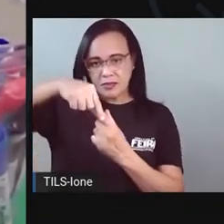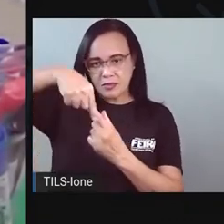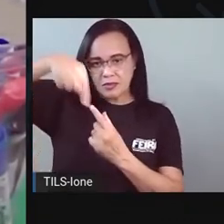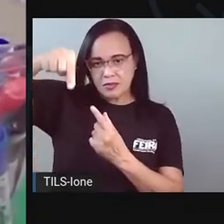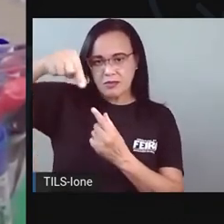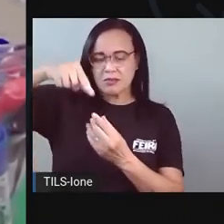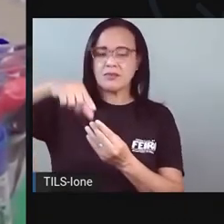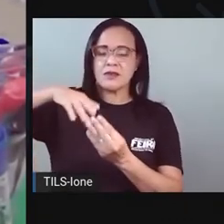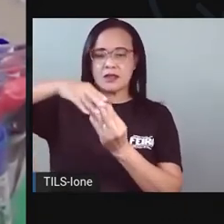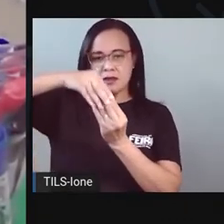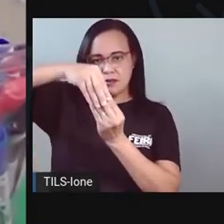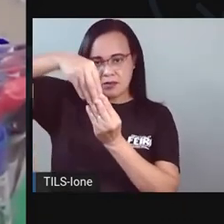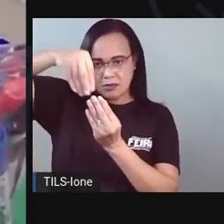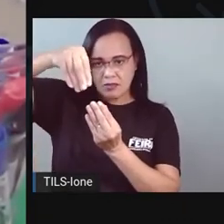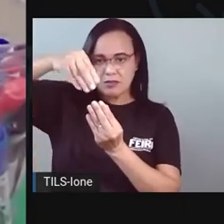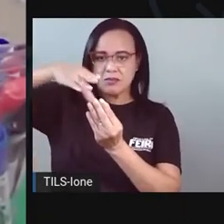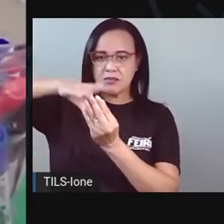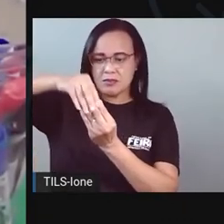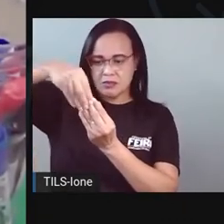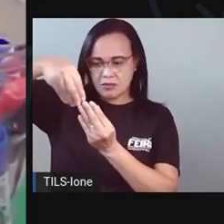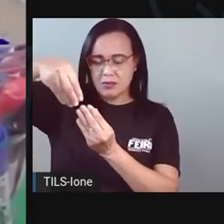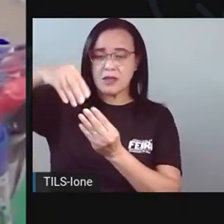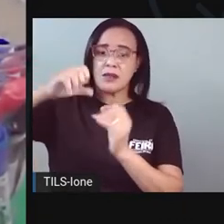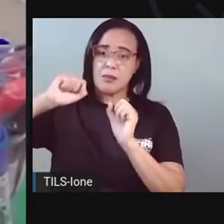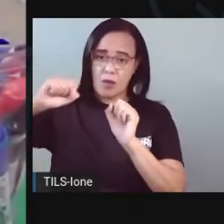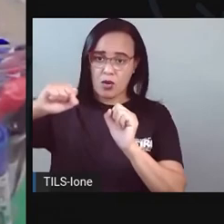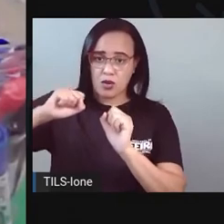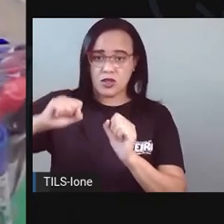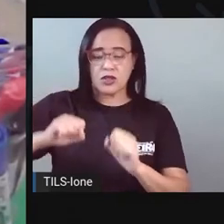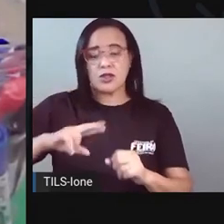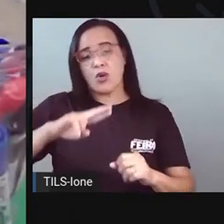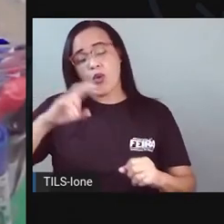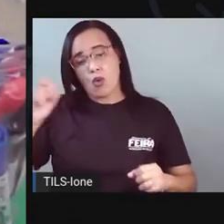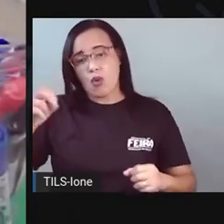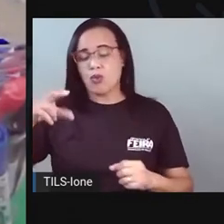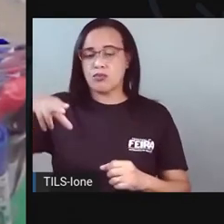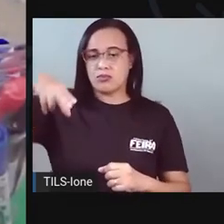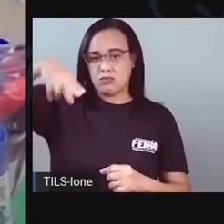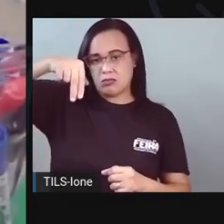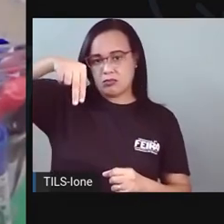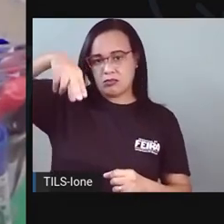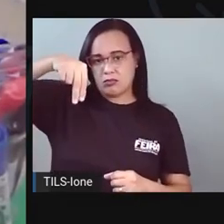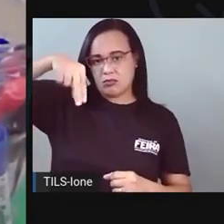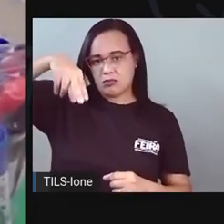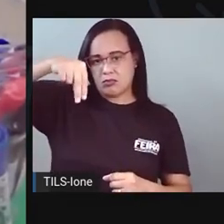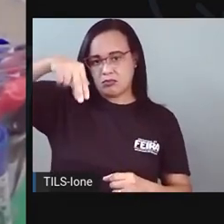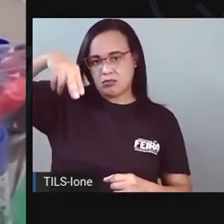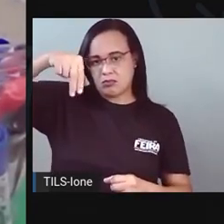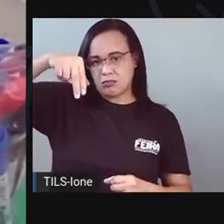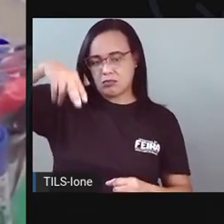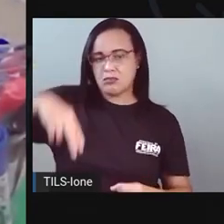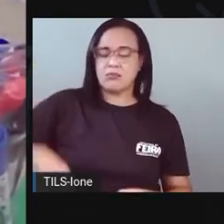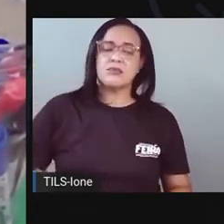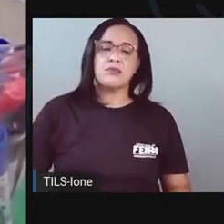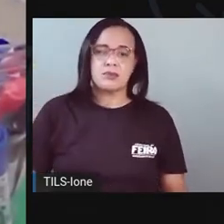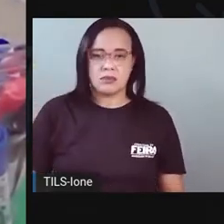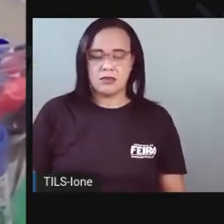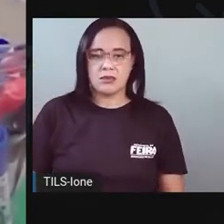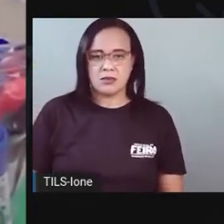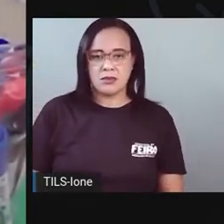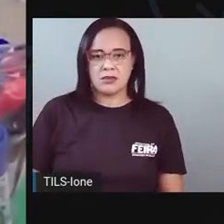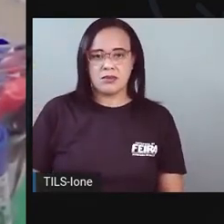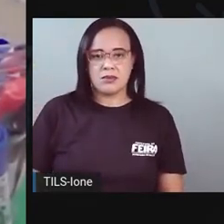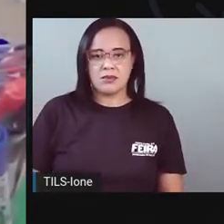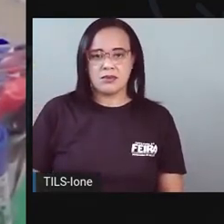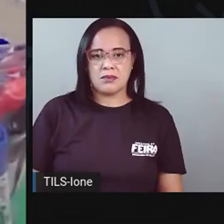tiver fita crepe, é melhor que você use um pregador. Por quê? Porque a fita adesiva pode rasgar o seu papel.